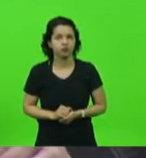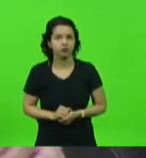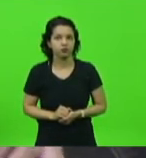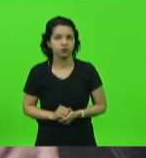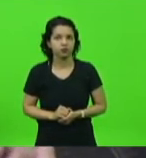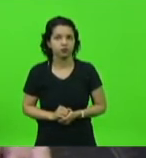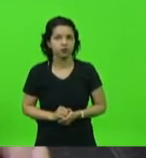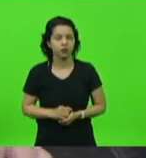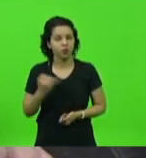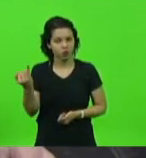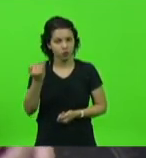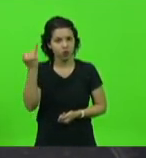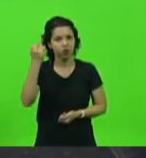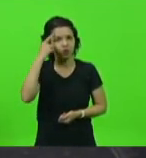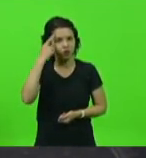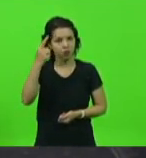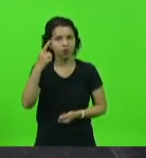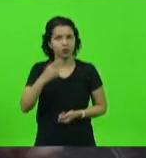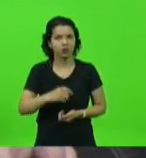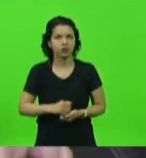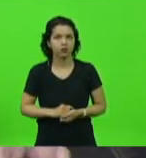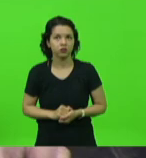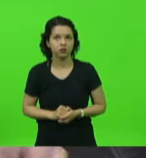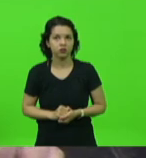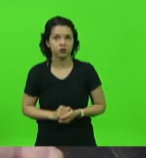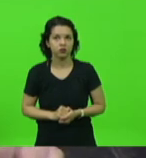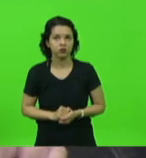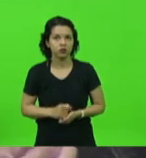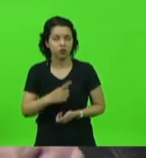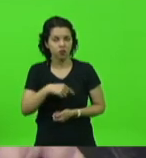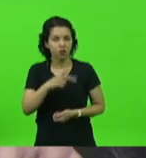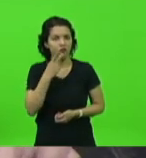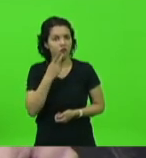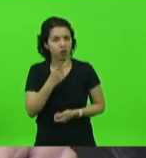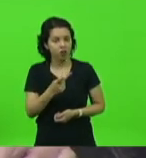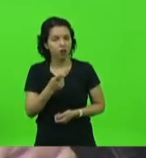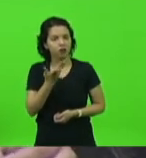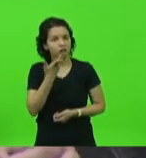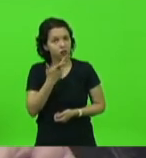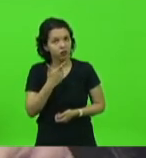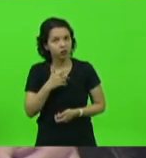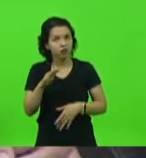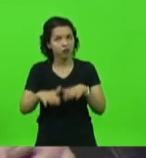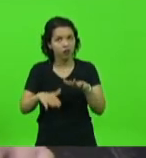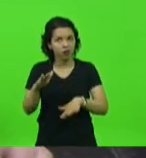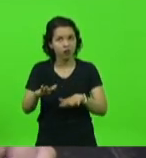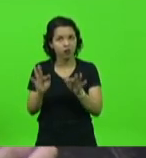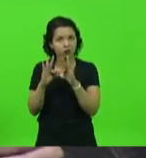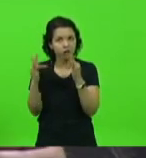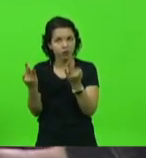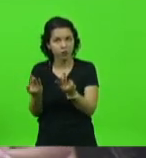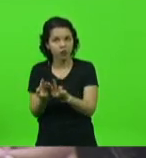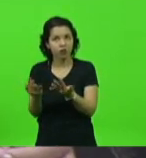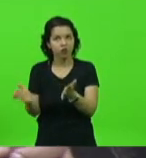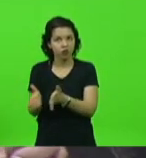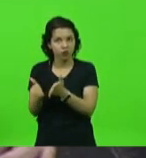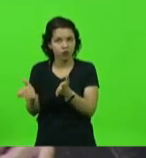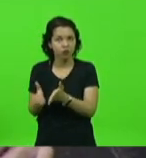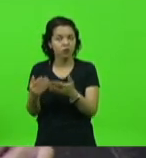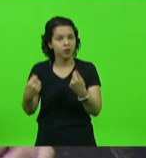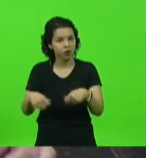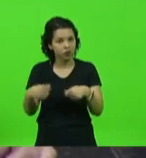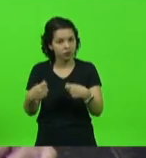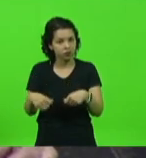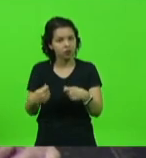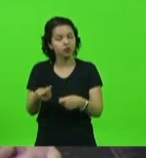Vale salientar isso. Nós estamos falando de crianças que, muitas vezes, vêm de famílias de baixa renda e que necessitam desse